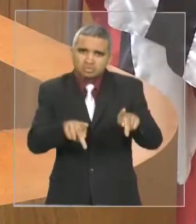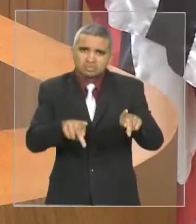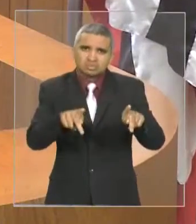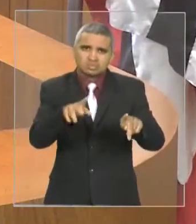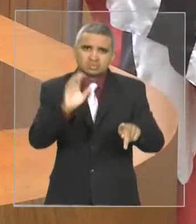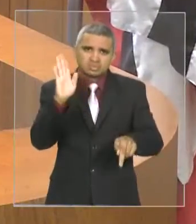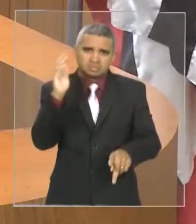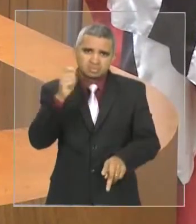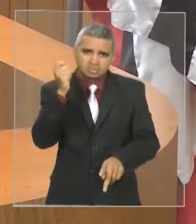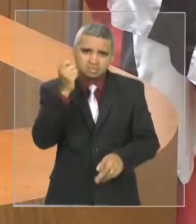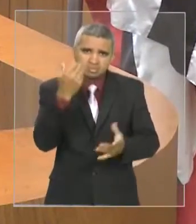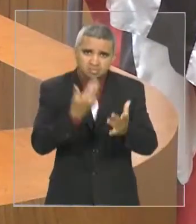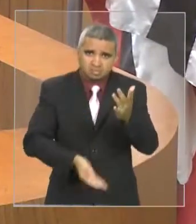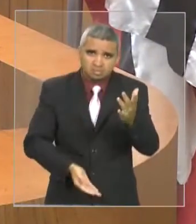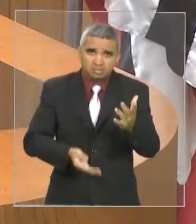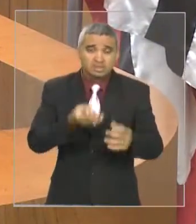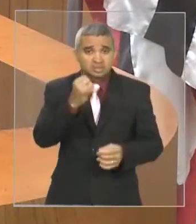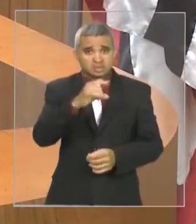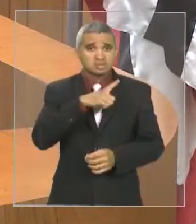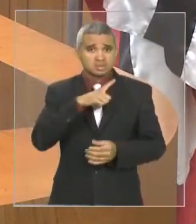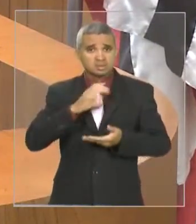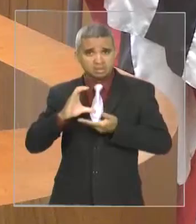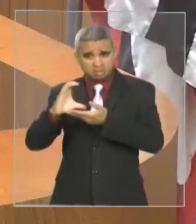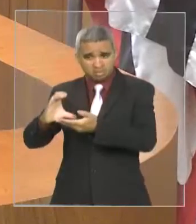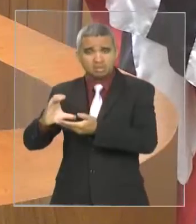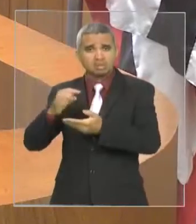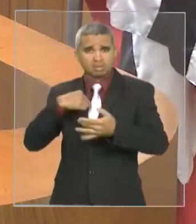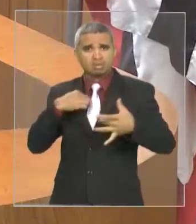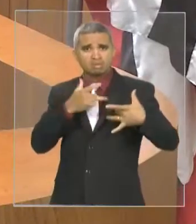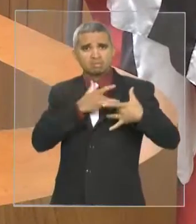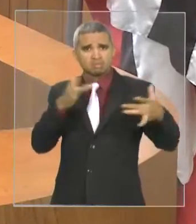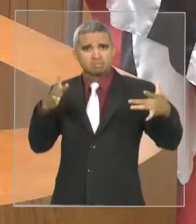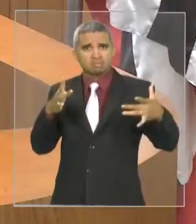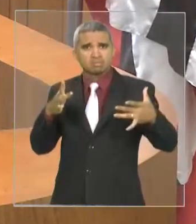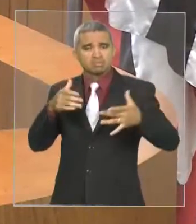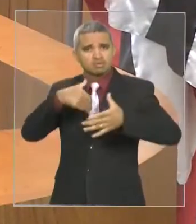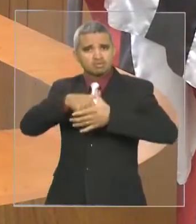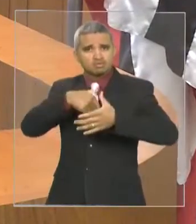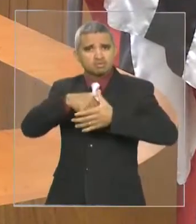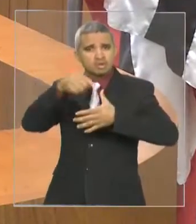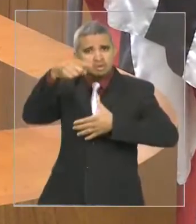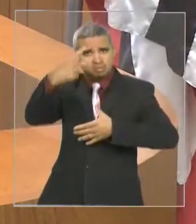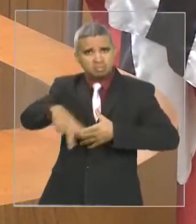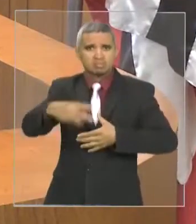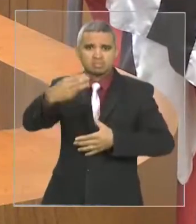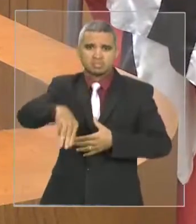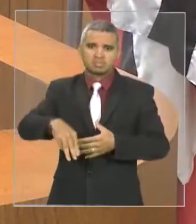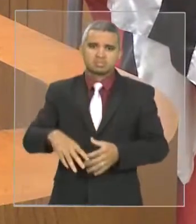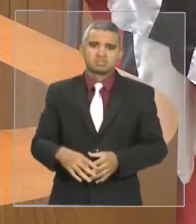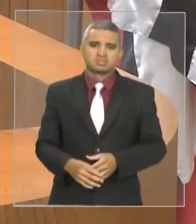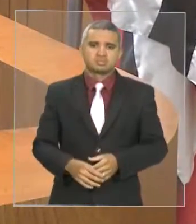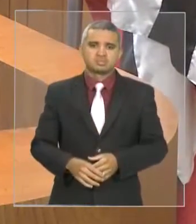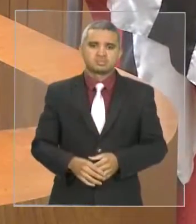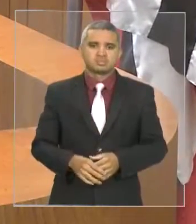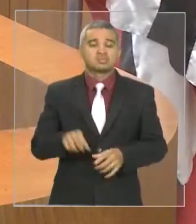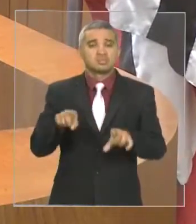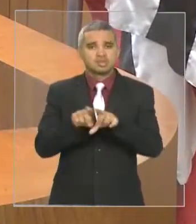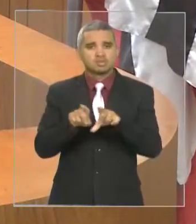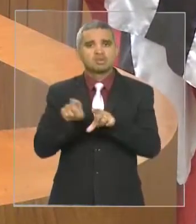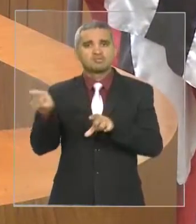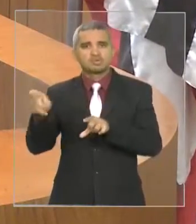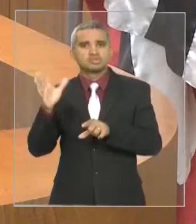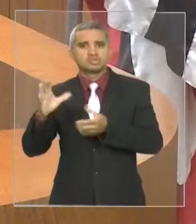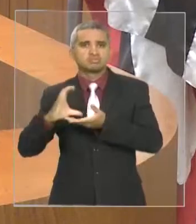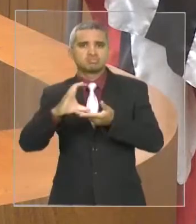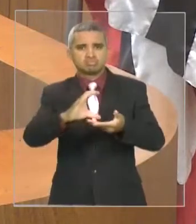emenda, eu me coloco à disposição para do hospital, pelo futebol maranhense, de destinar a parte da emenda. Se é que vossa excelência, inclusive, já está fazendo isso,